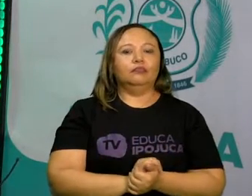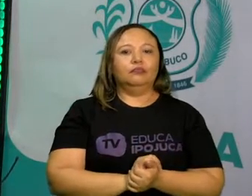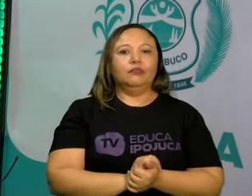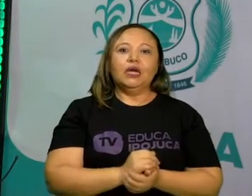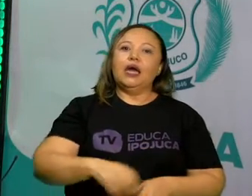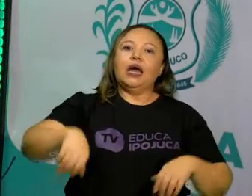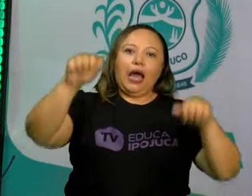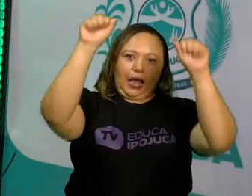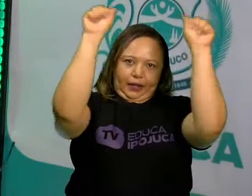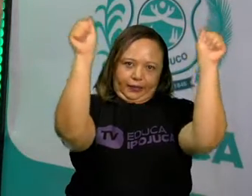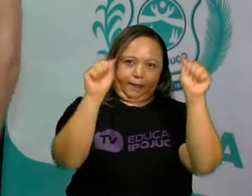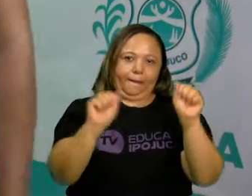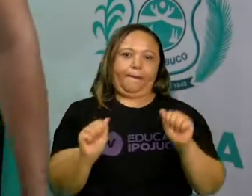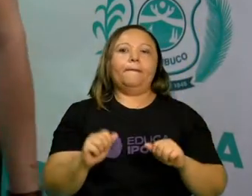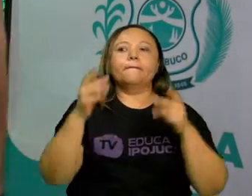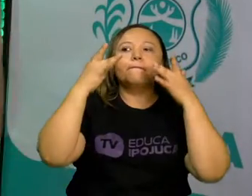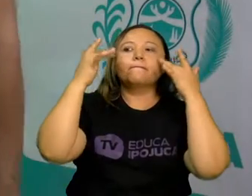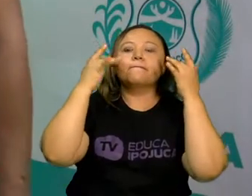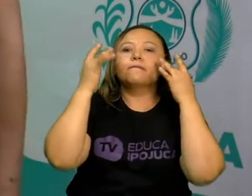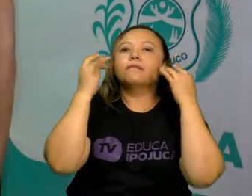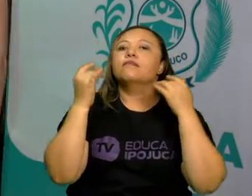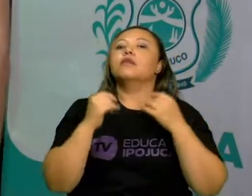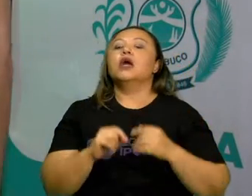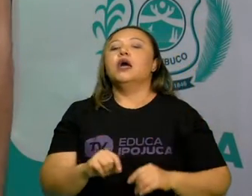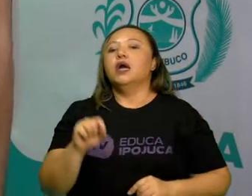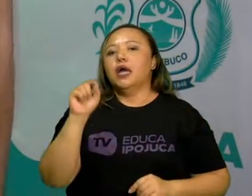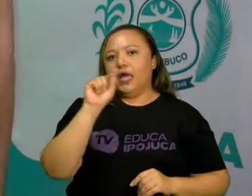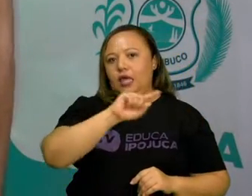Artes cênicas, o que será isso?